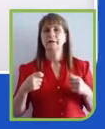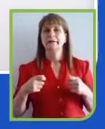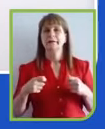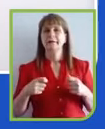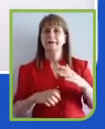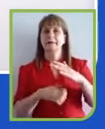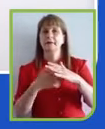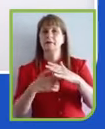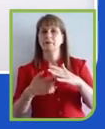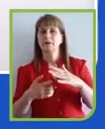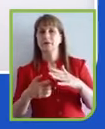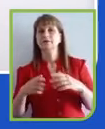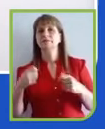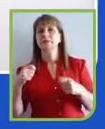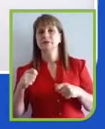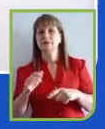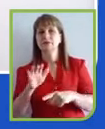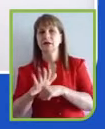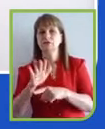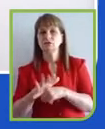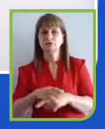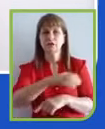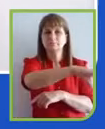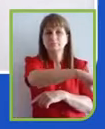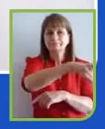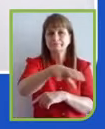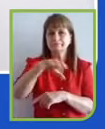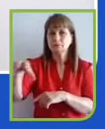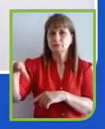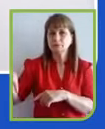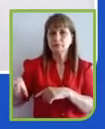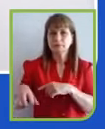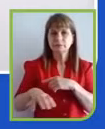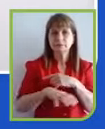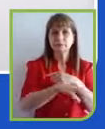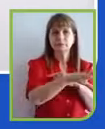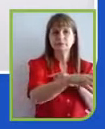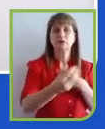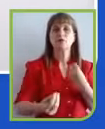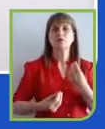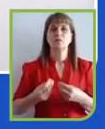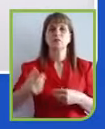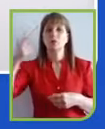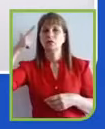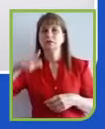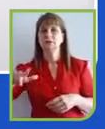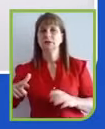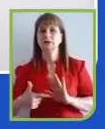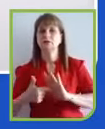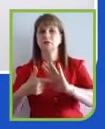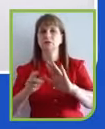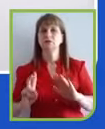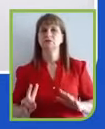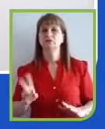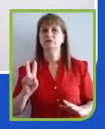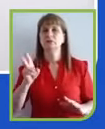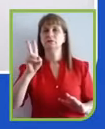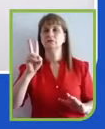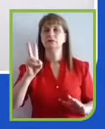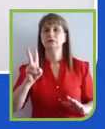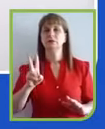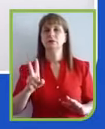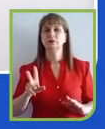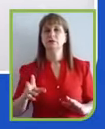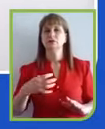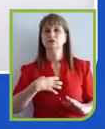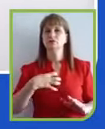exemplos onde que ela consegue realmente trazer o valor para a sociedade onde ela está inserida, de uma forma prudente, de